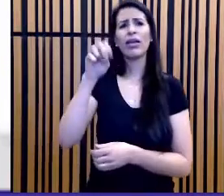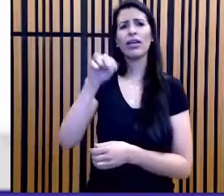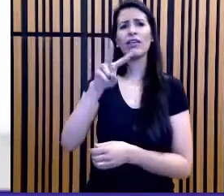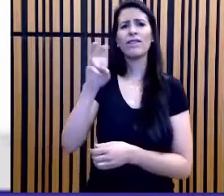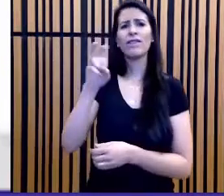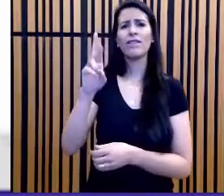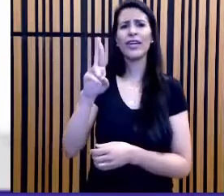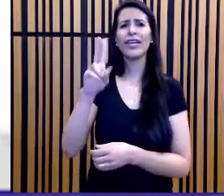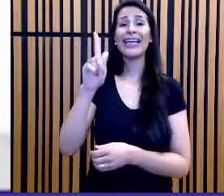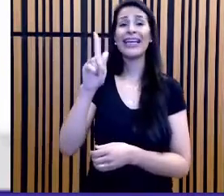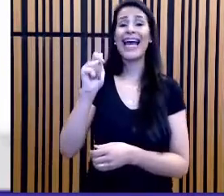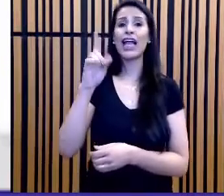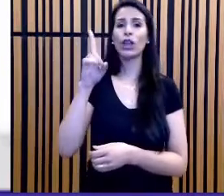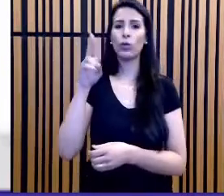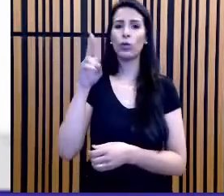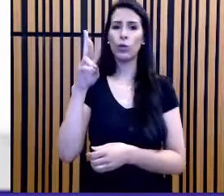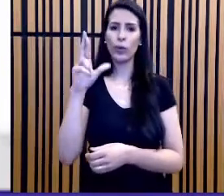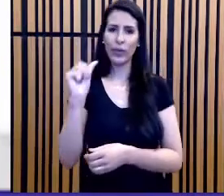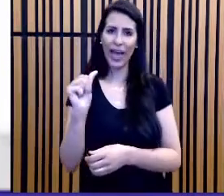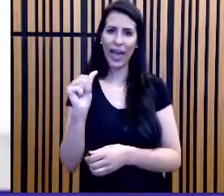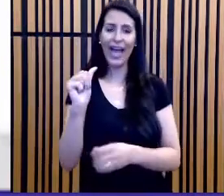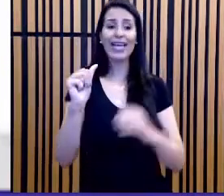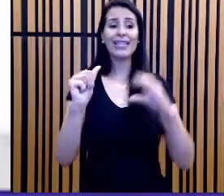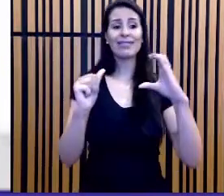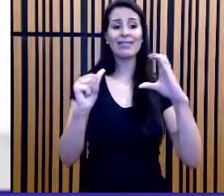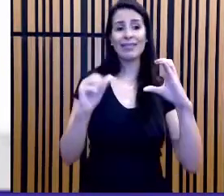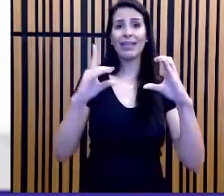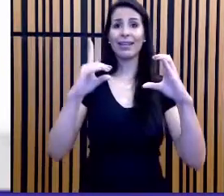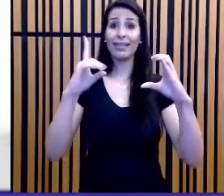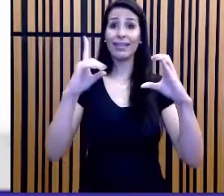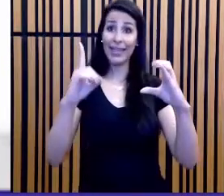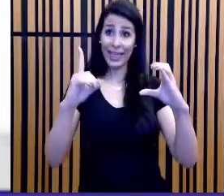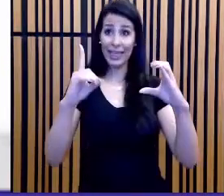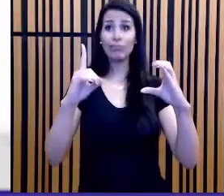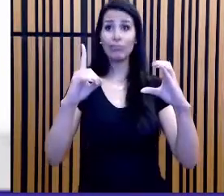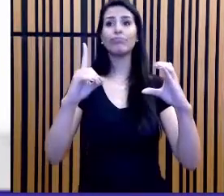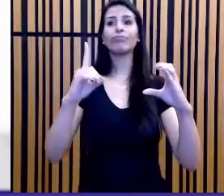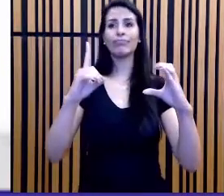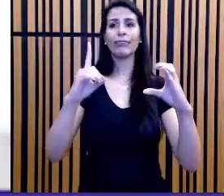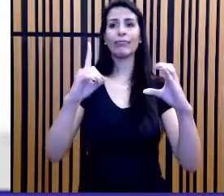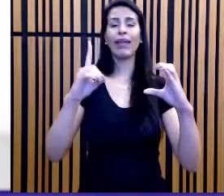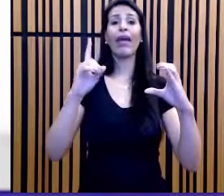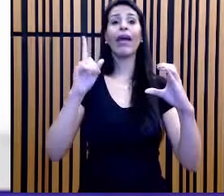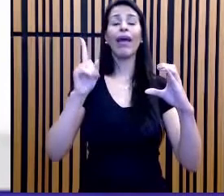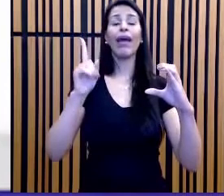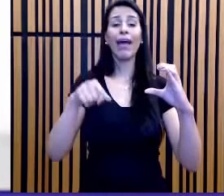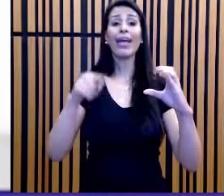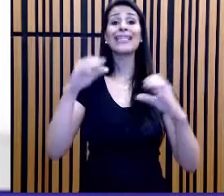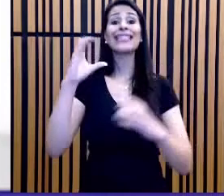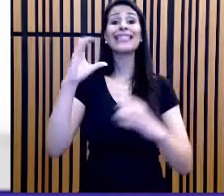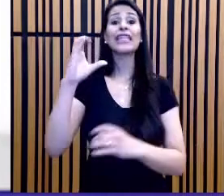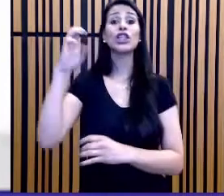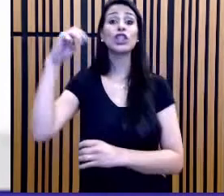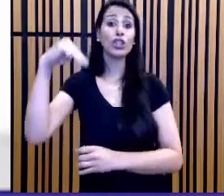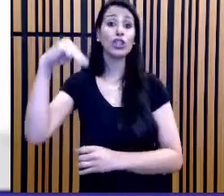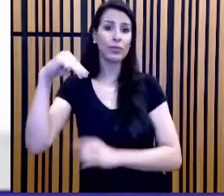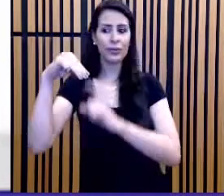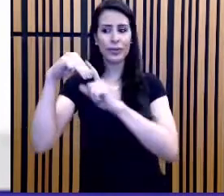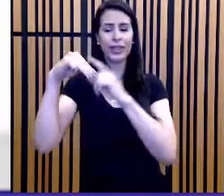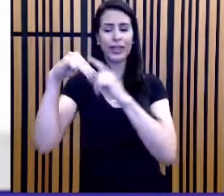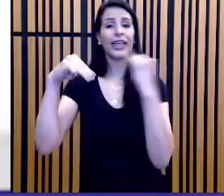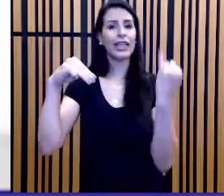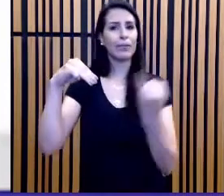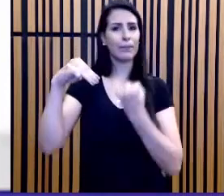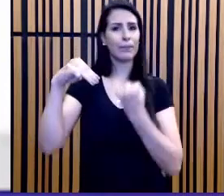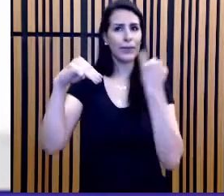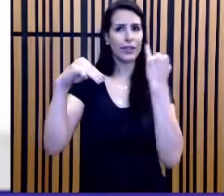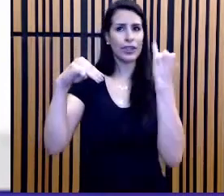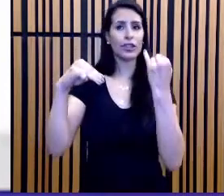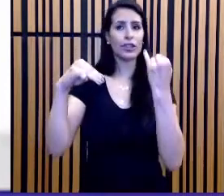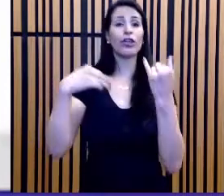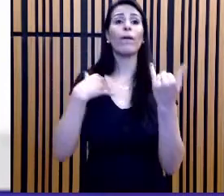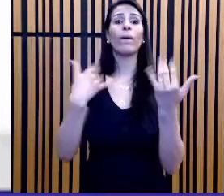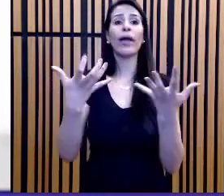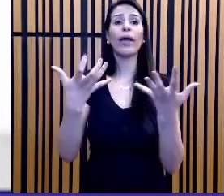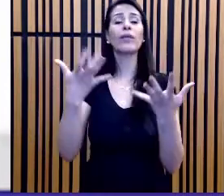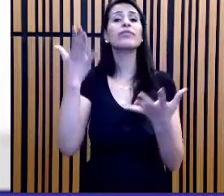centímetro. CQS, coisa que eu quero saber. O objetivo da questão é descobrir a envergadura em